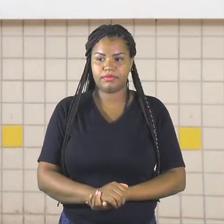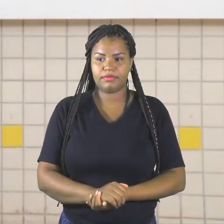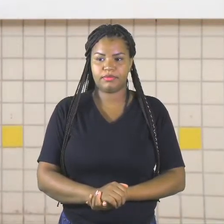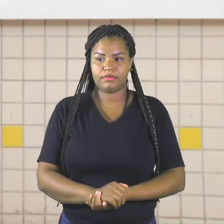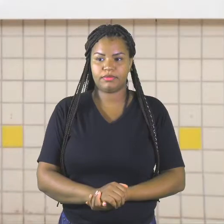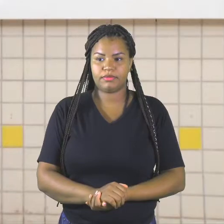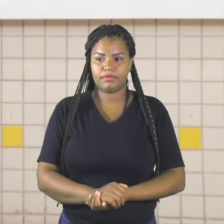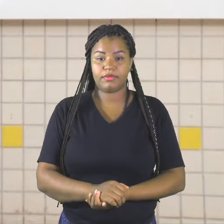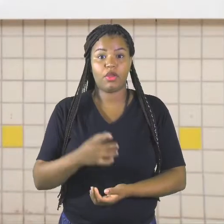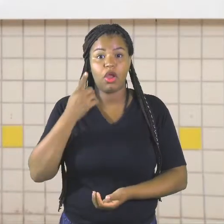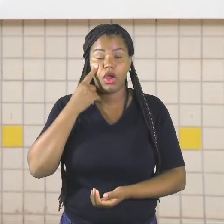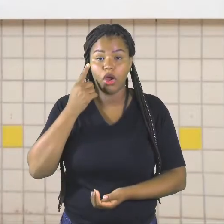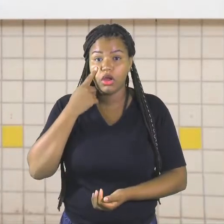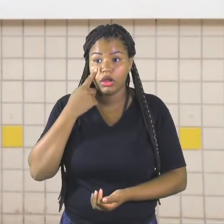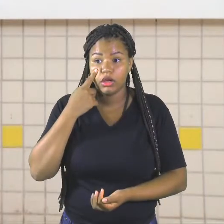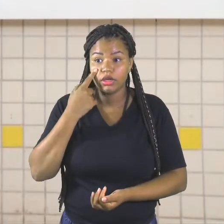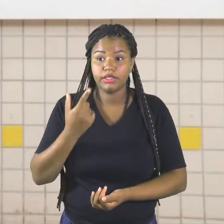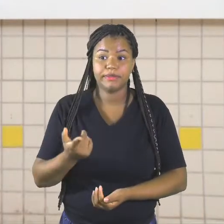Olha só.